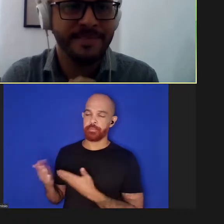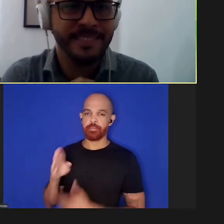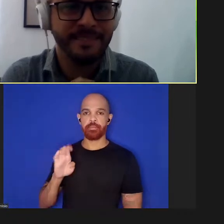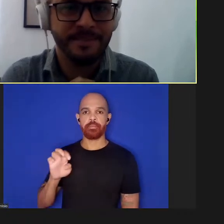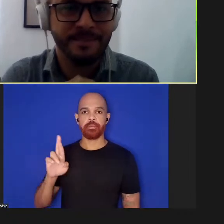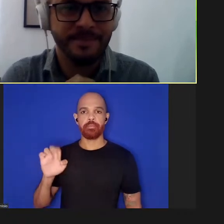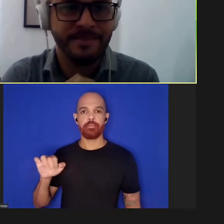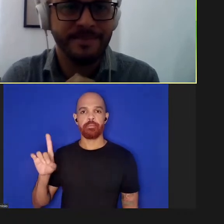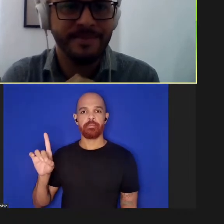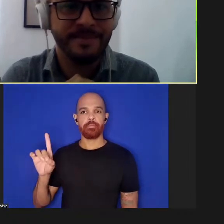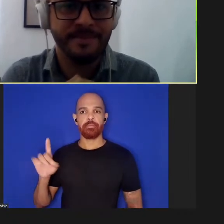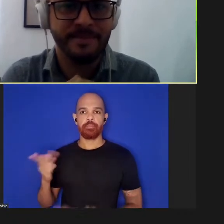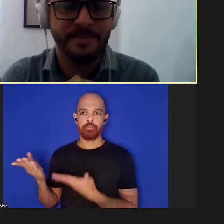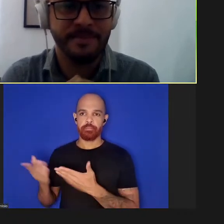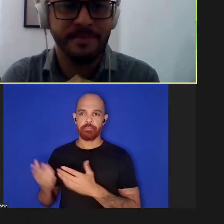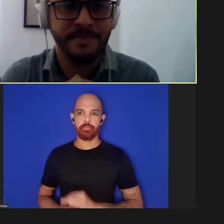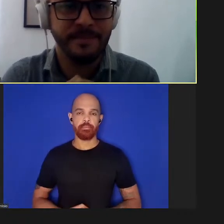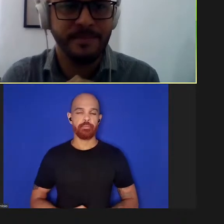favor.